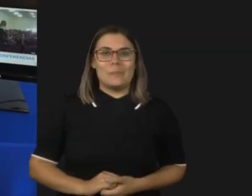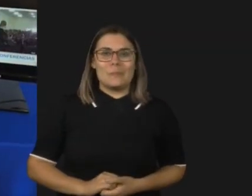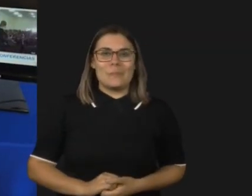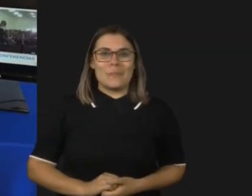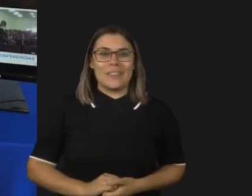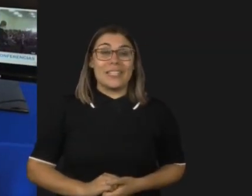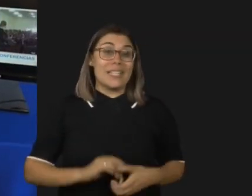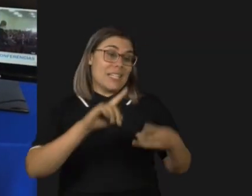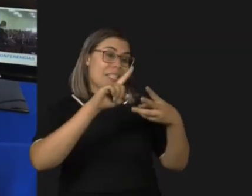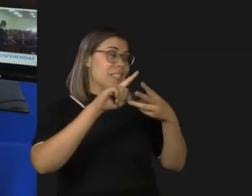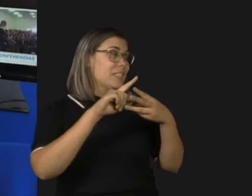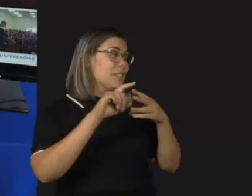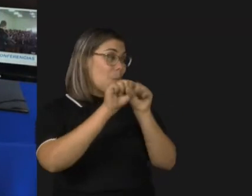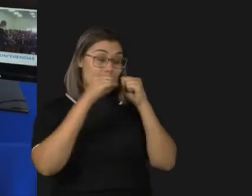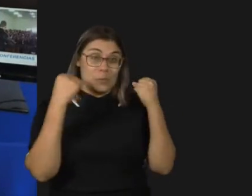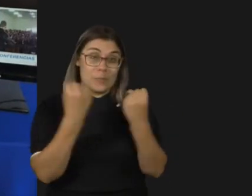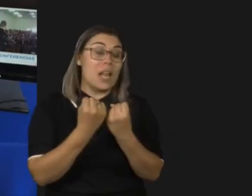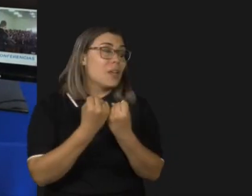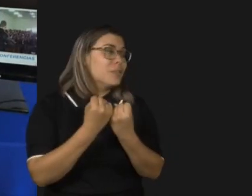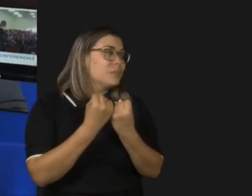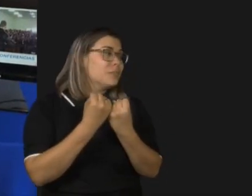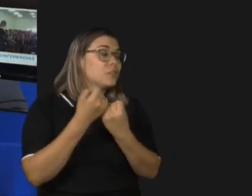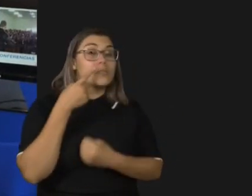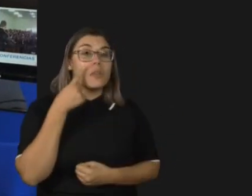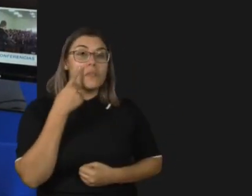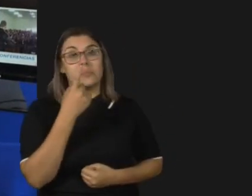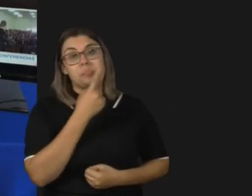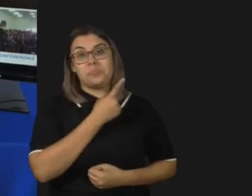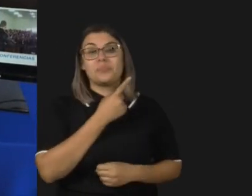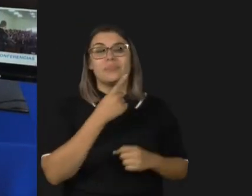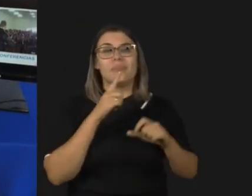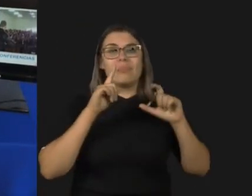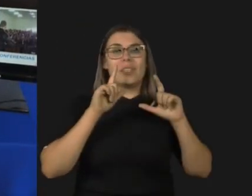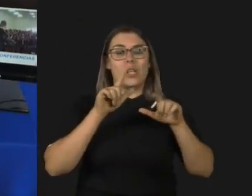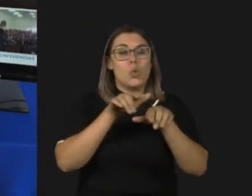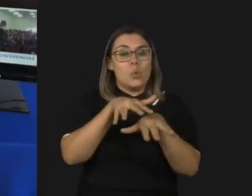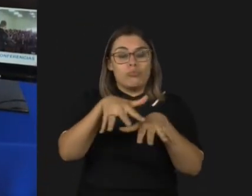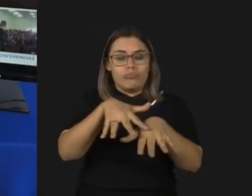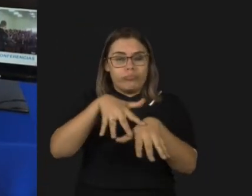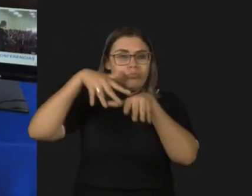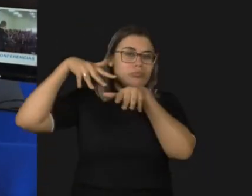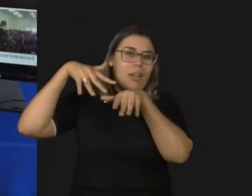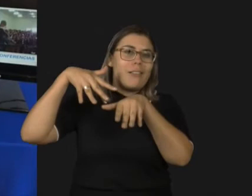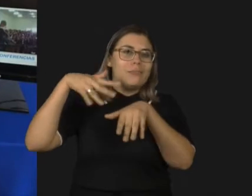esses são os meus seminários aqui vocês veem imagens com bastante presença de público